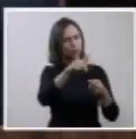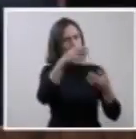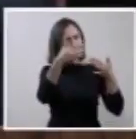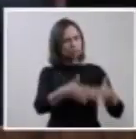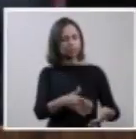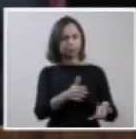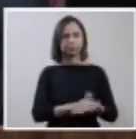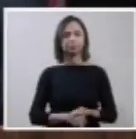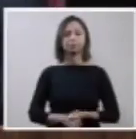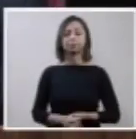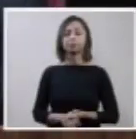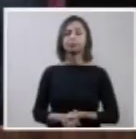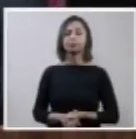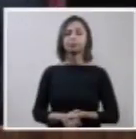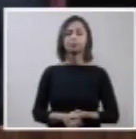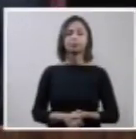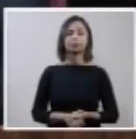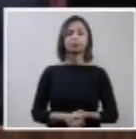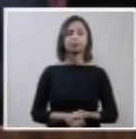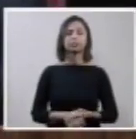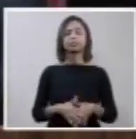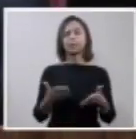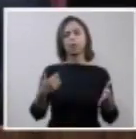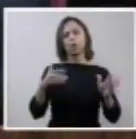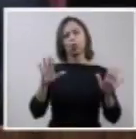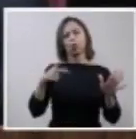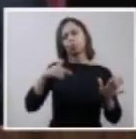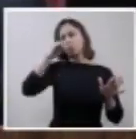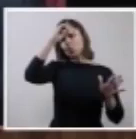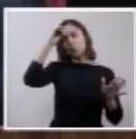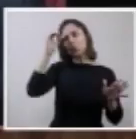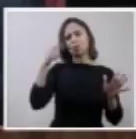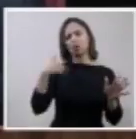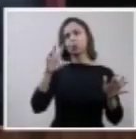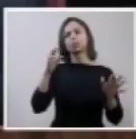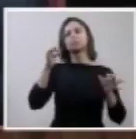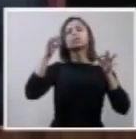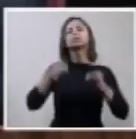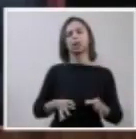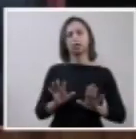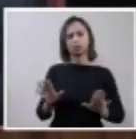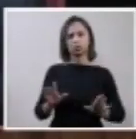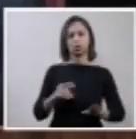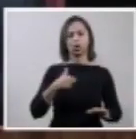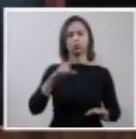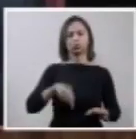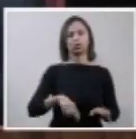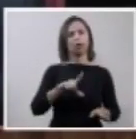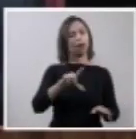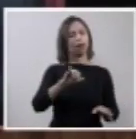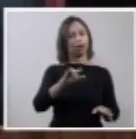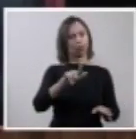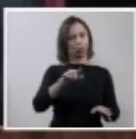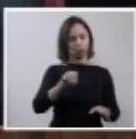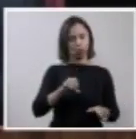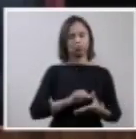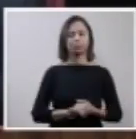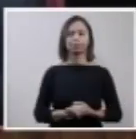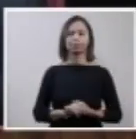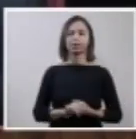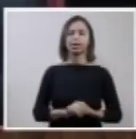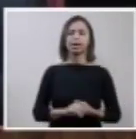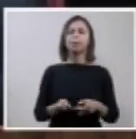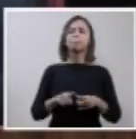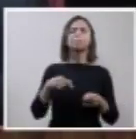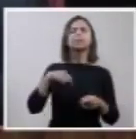Na visão mesmo leiga, o seu ponto de vista sobre o